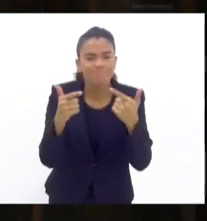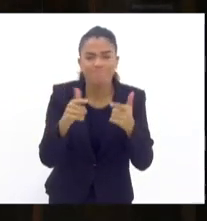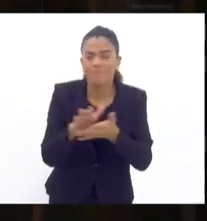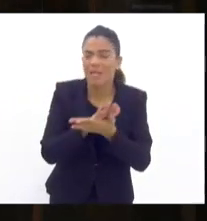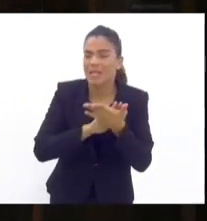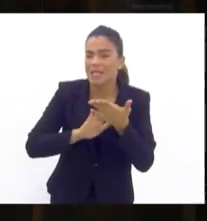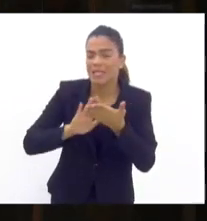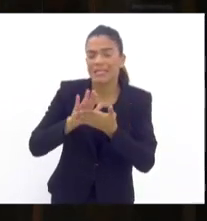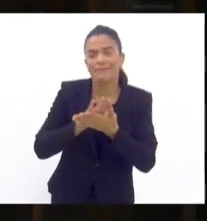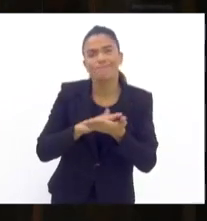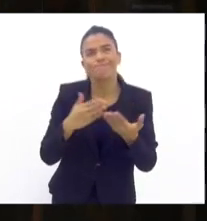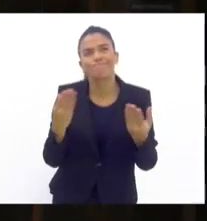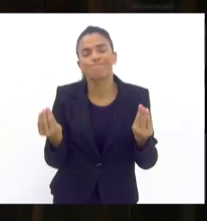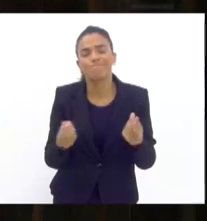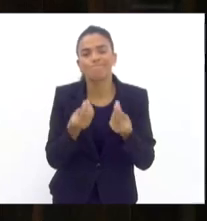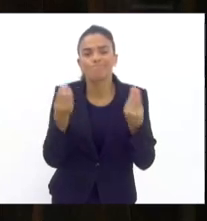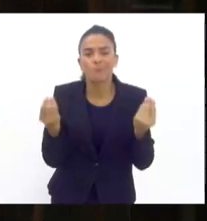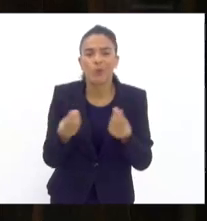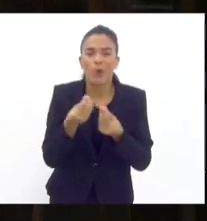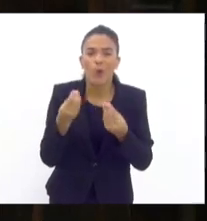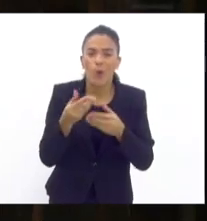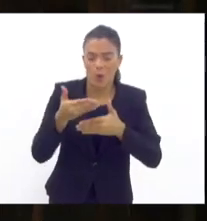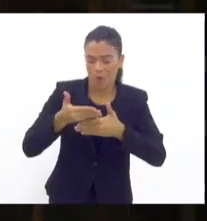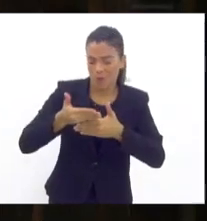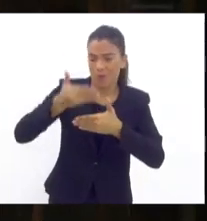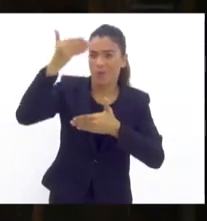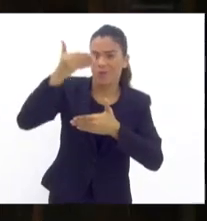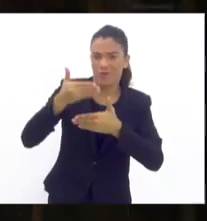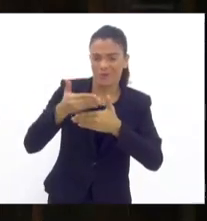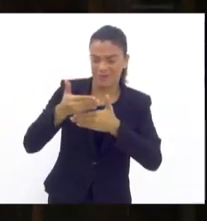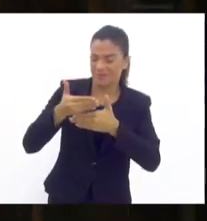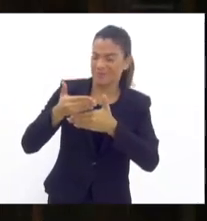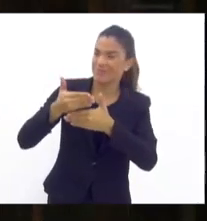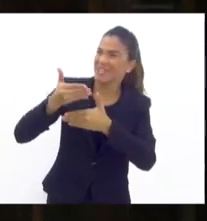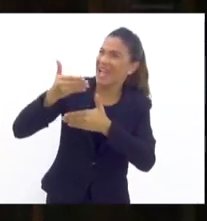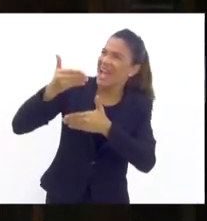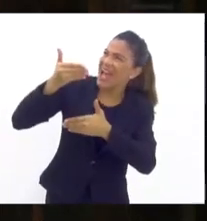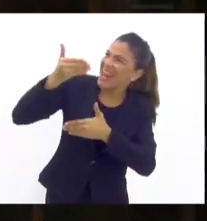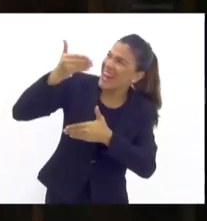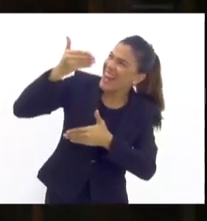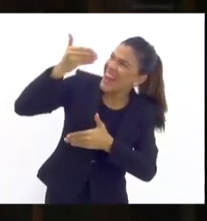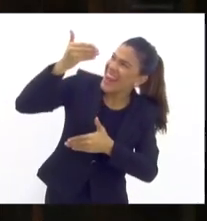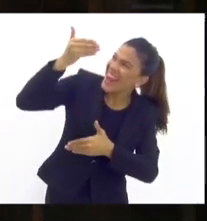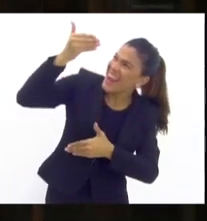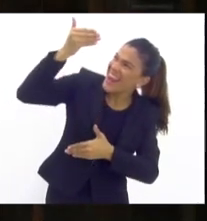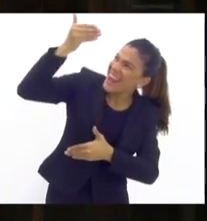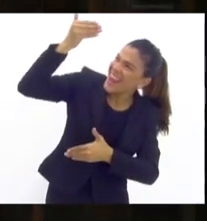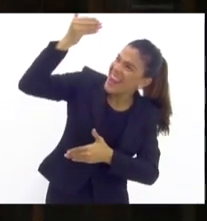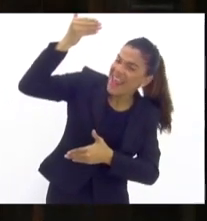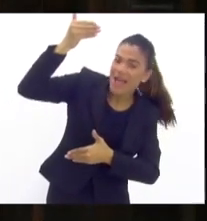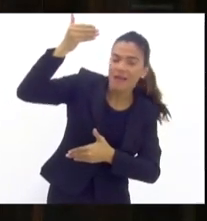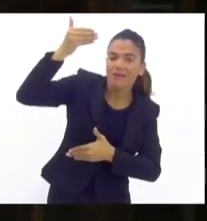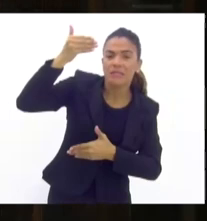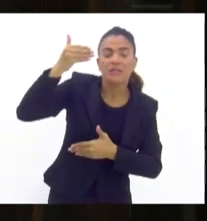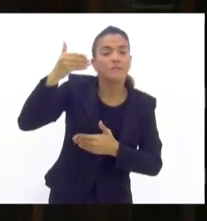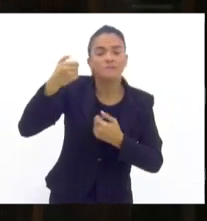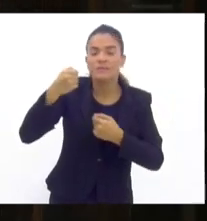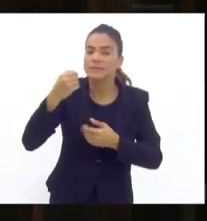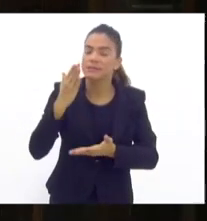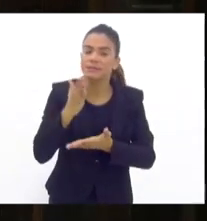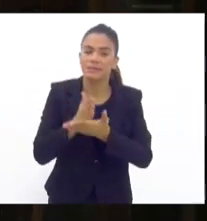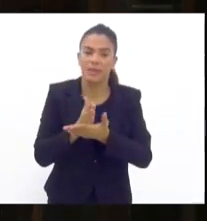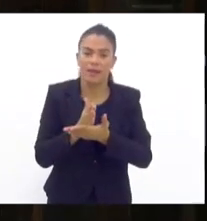digamos assim, o muro, ele está muito alto perante a bandidagem. Isso tem que parar.